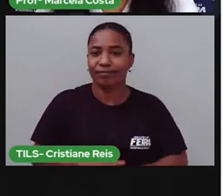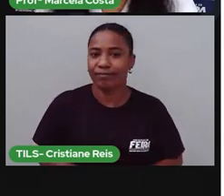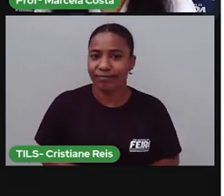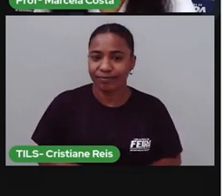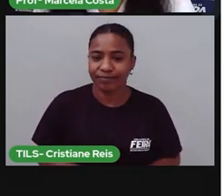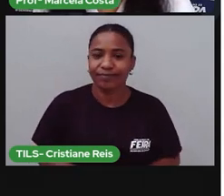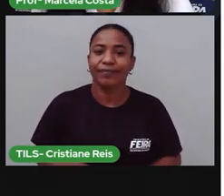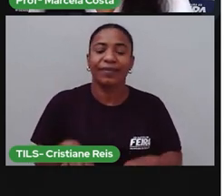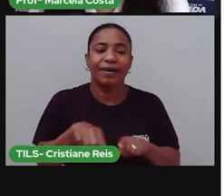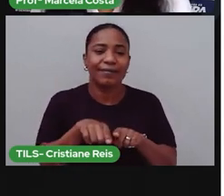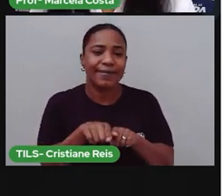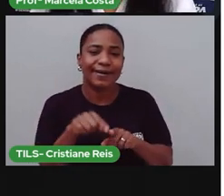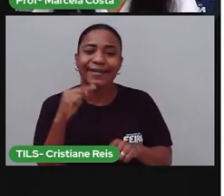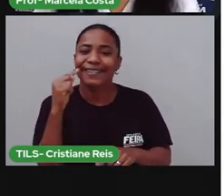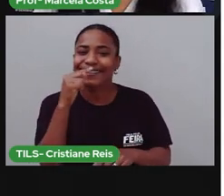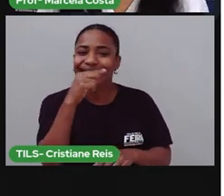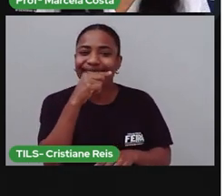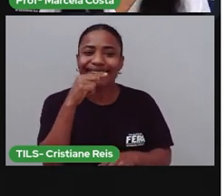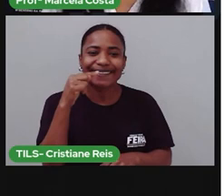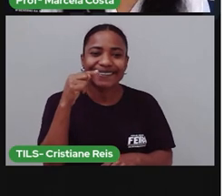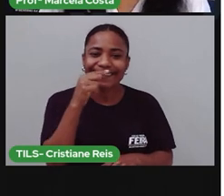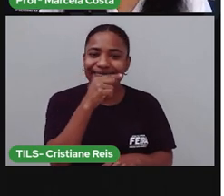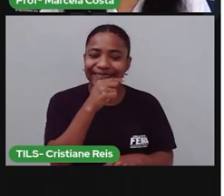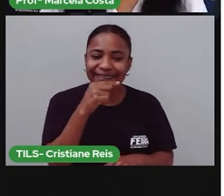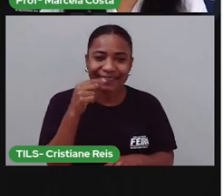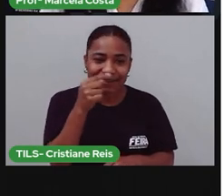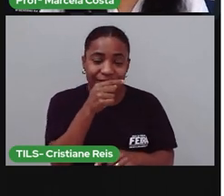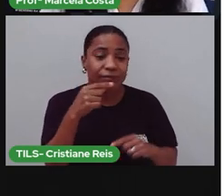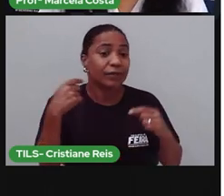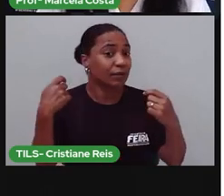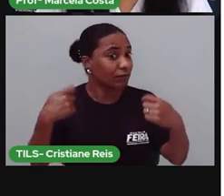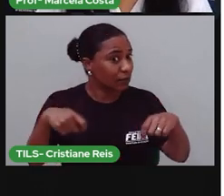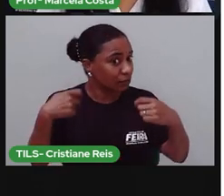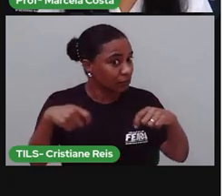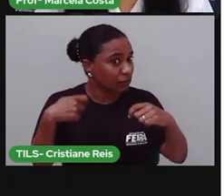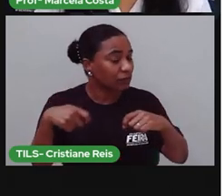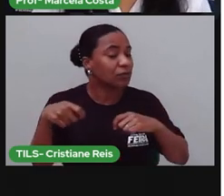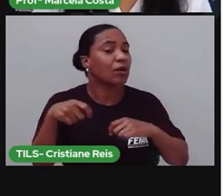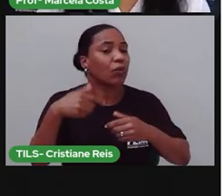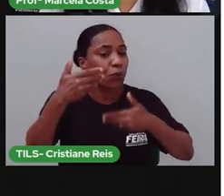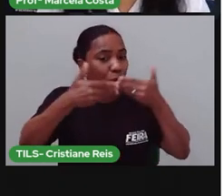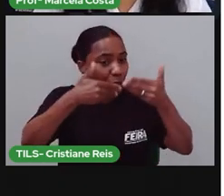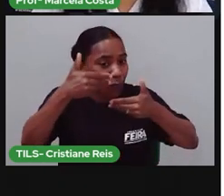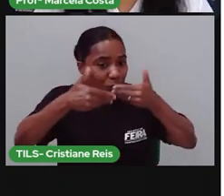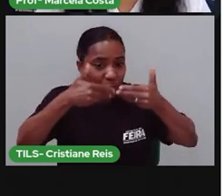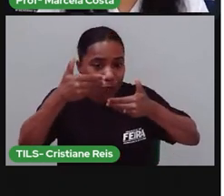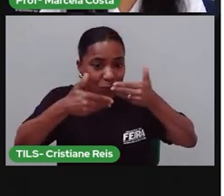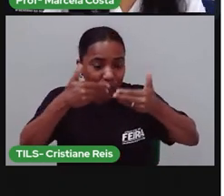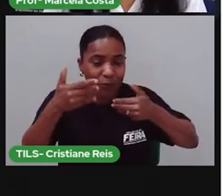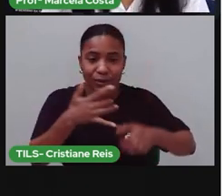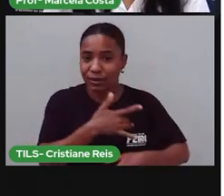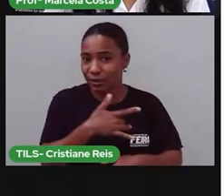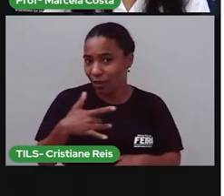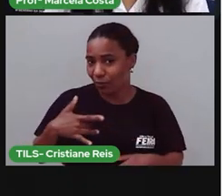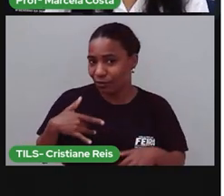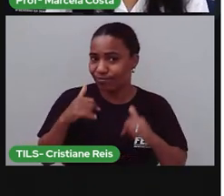Escovar os dentes. Também é um cuidado que a gente precisa ter. Pra preservar a nossa saúde.